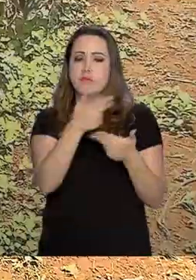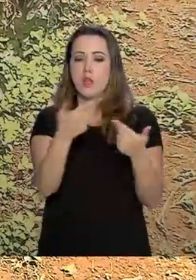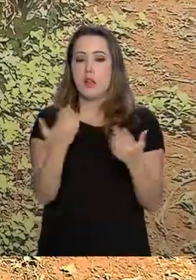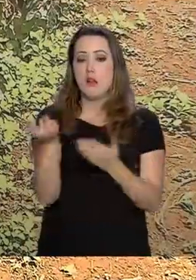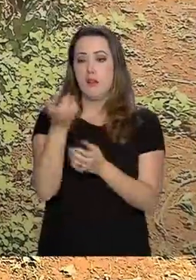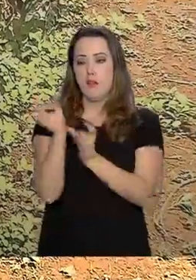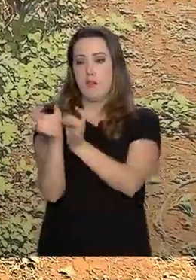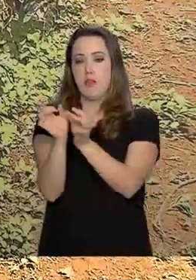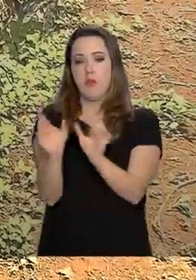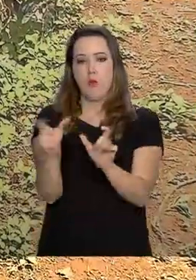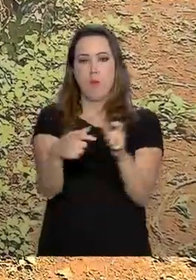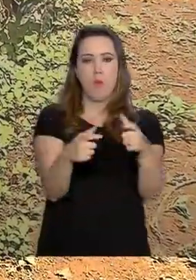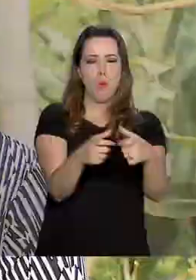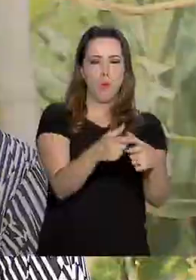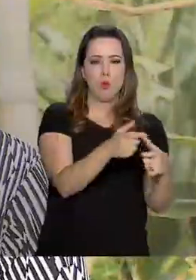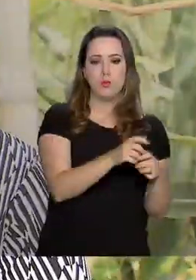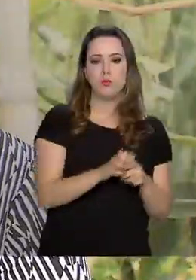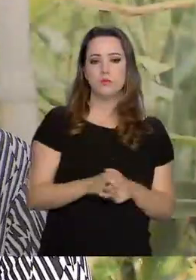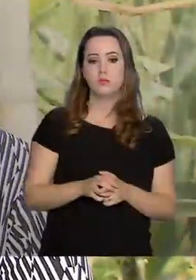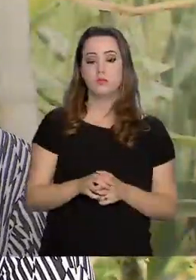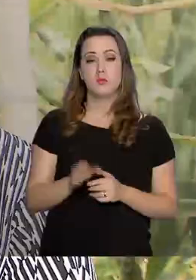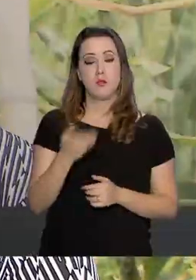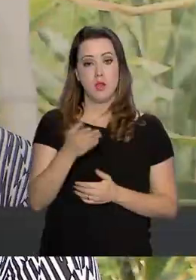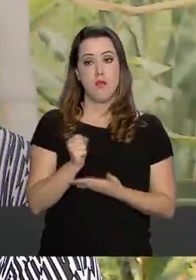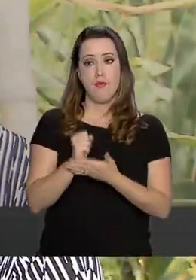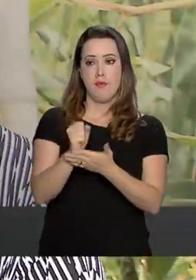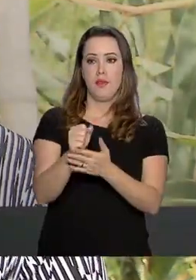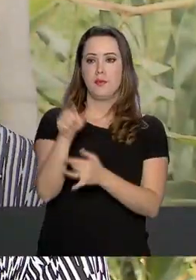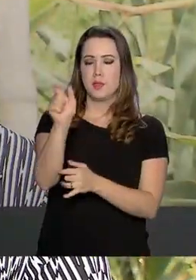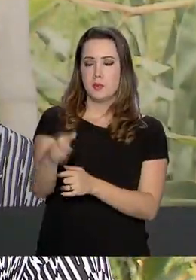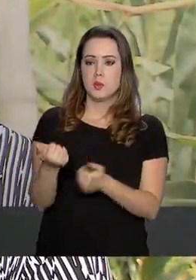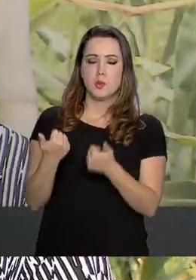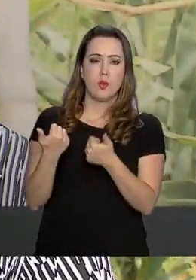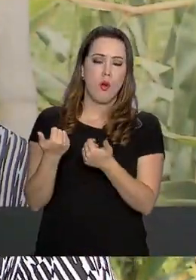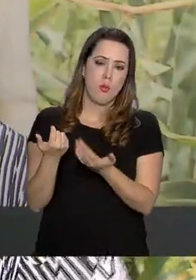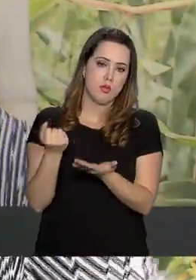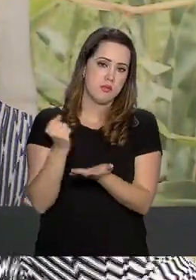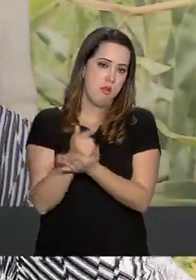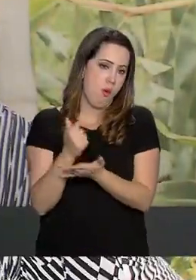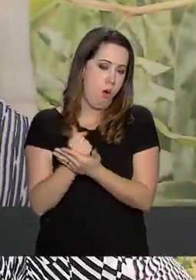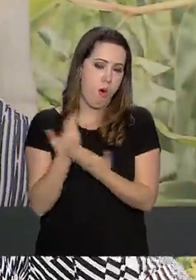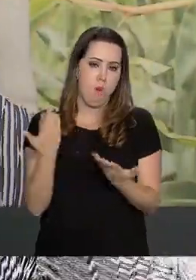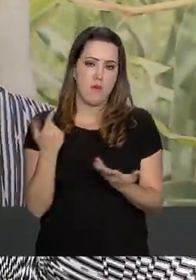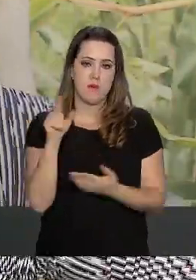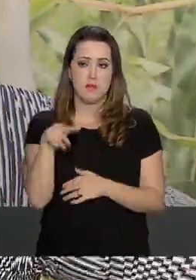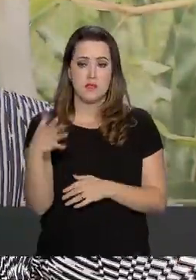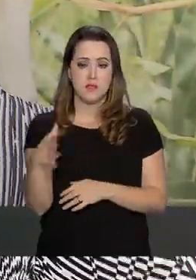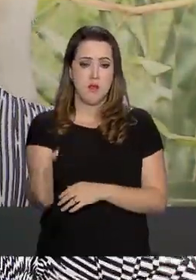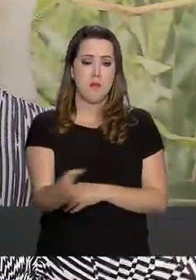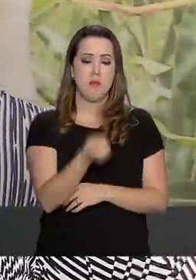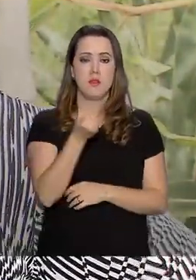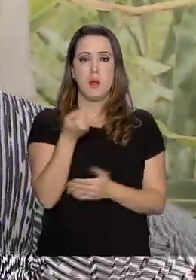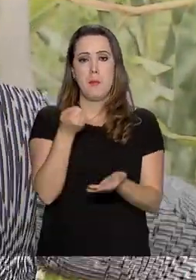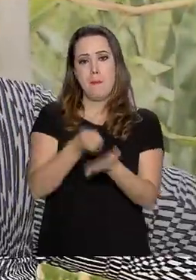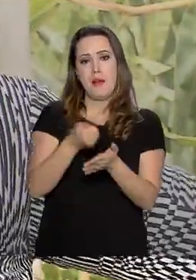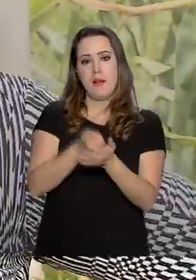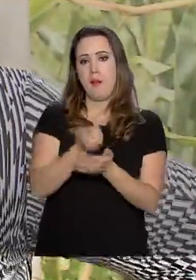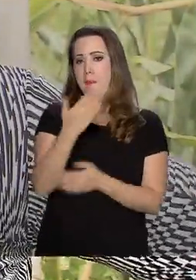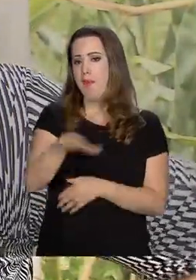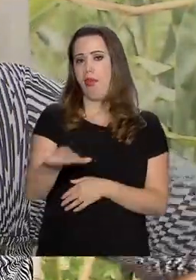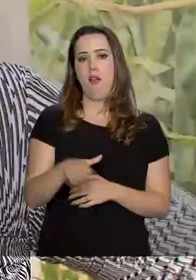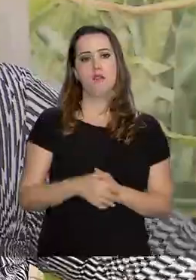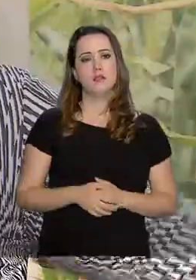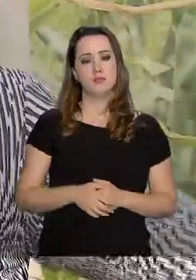parte da produção. Entregando para os atravessadores mesmo. Quando tem, eles vêm buscar e pagam pelas metade.